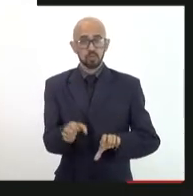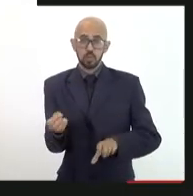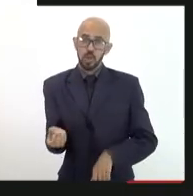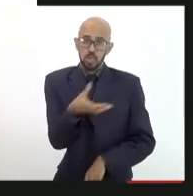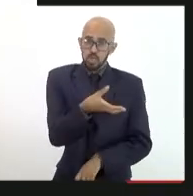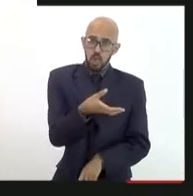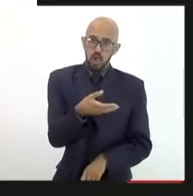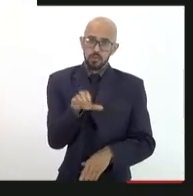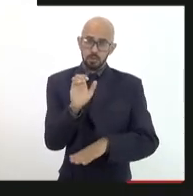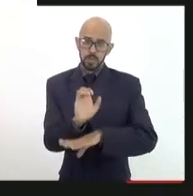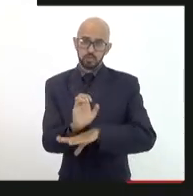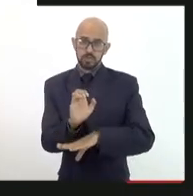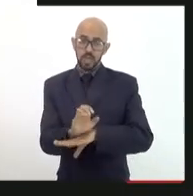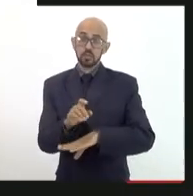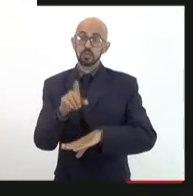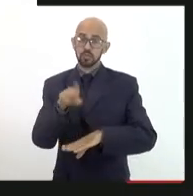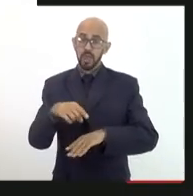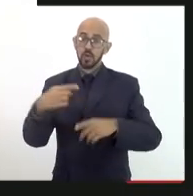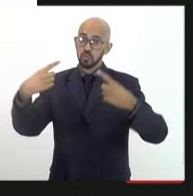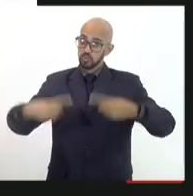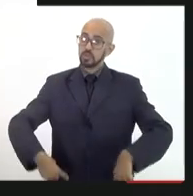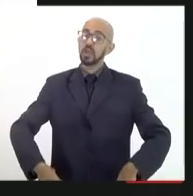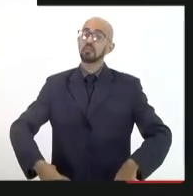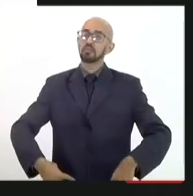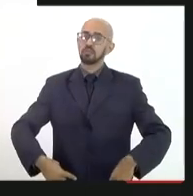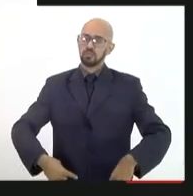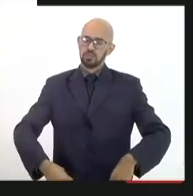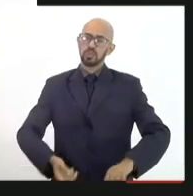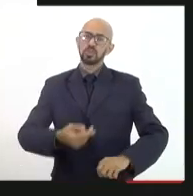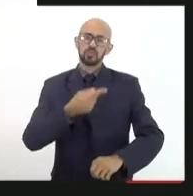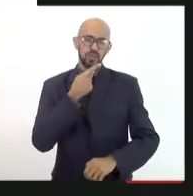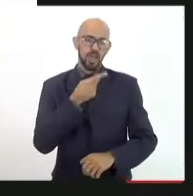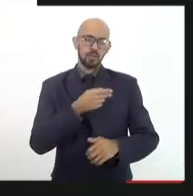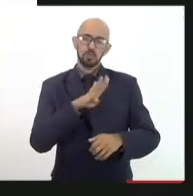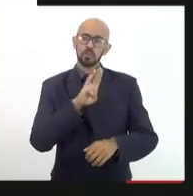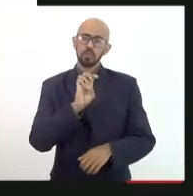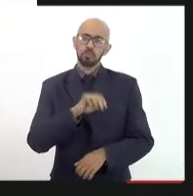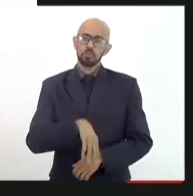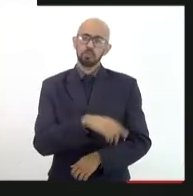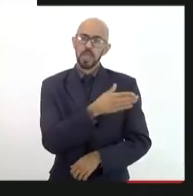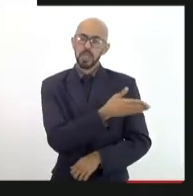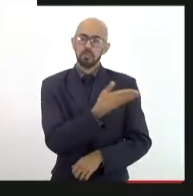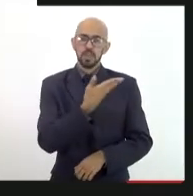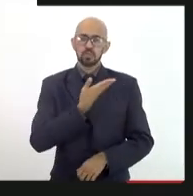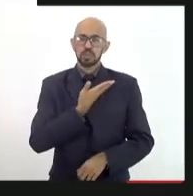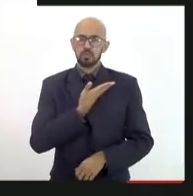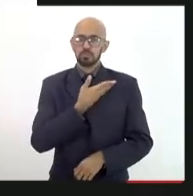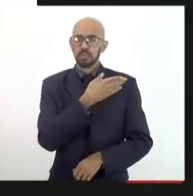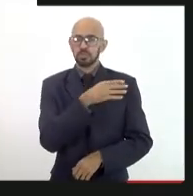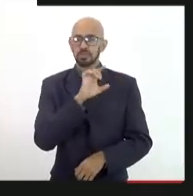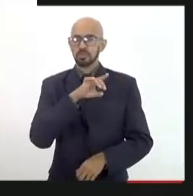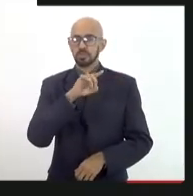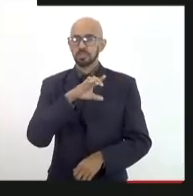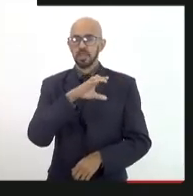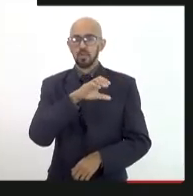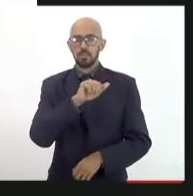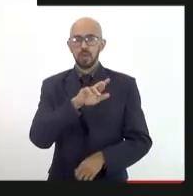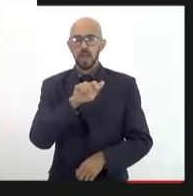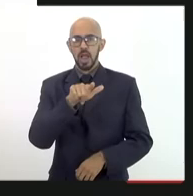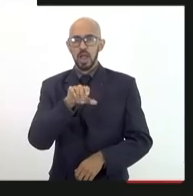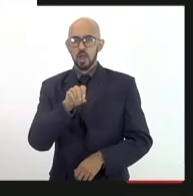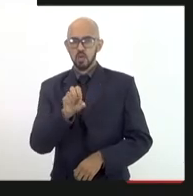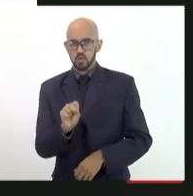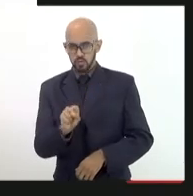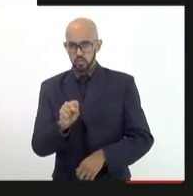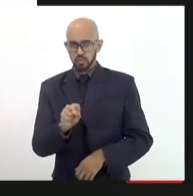que esse é o grande desafio e muito bem pontuado pelos nossos colegas, especialmente o Carlos, é que